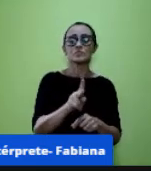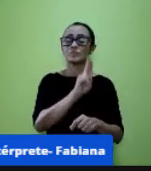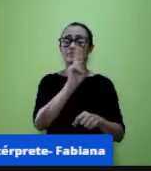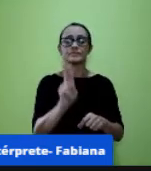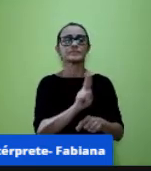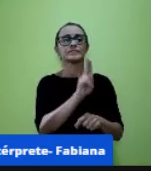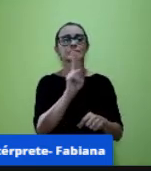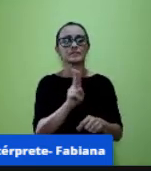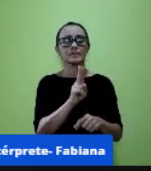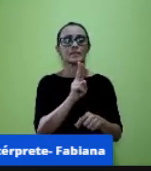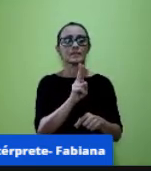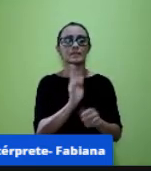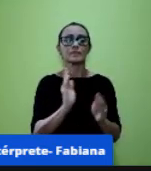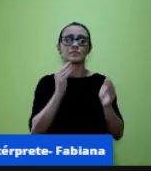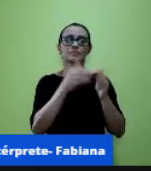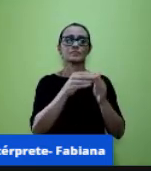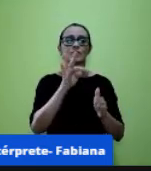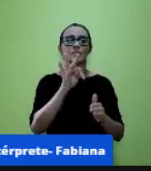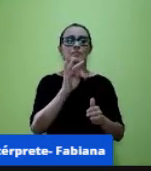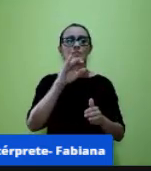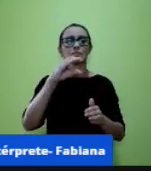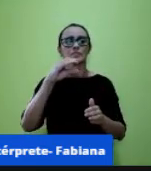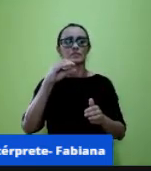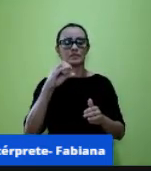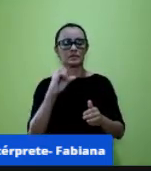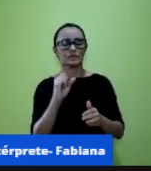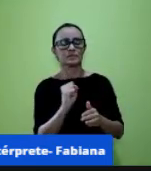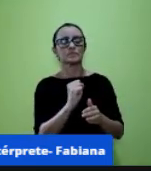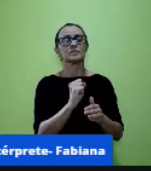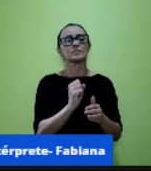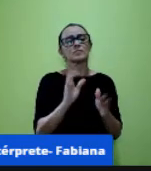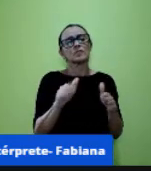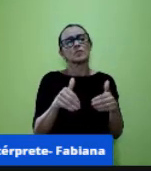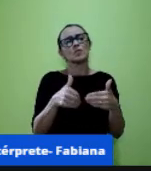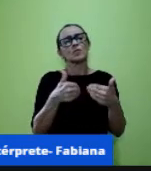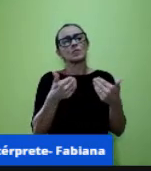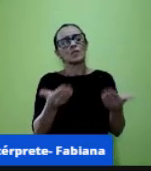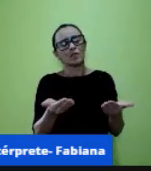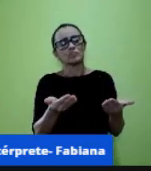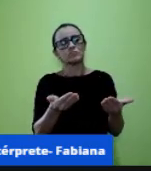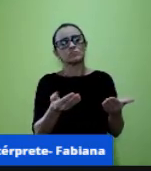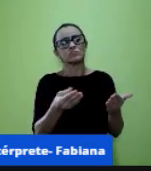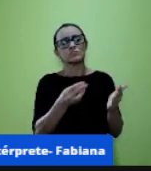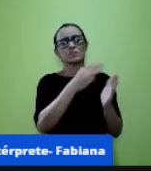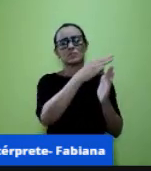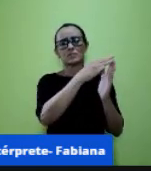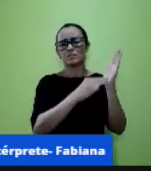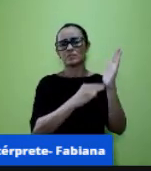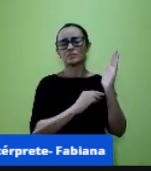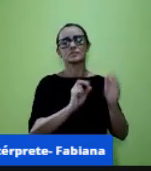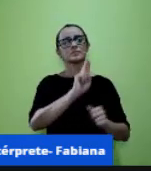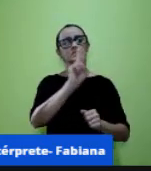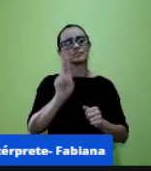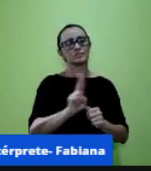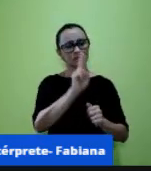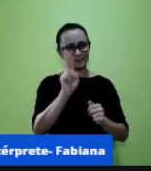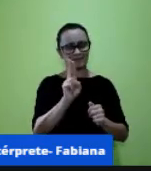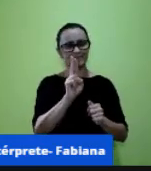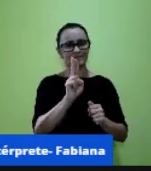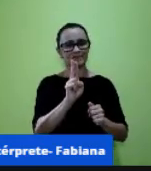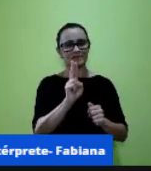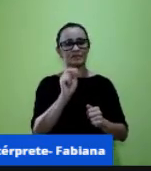então quais as metodologias que eu posso utilizar para fazer com que essas ferramentas